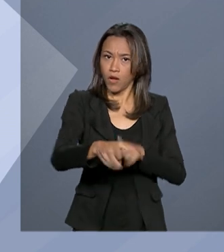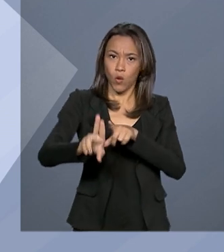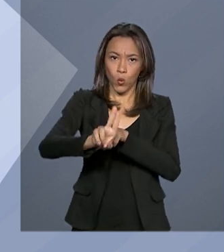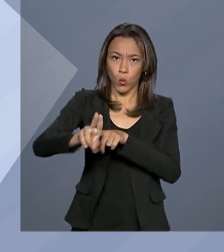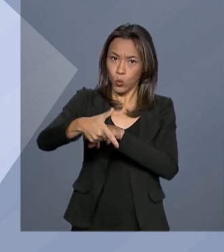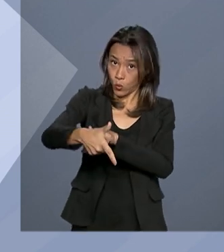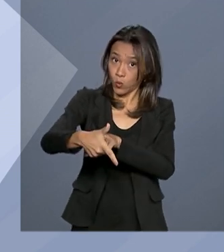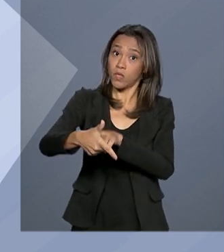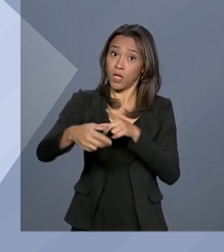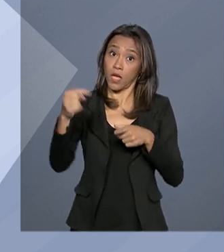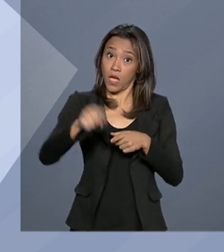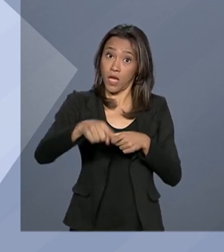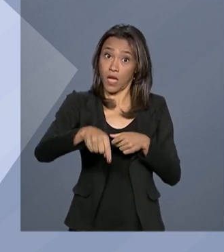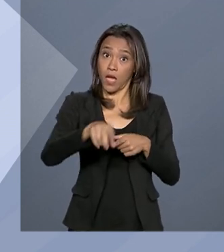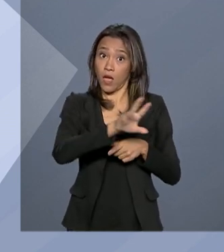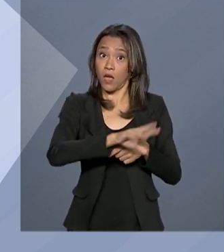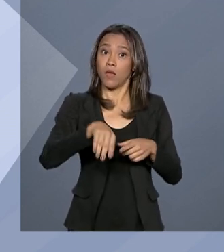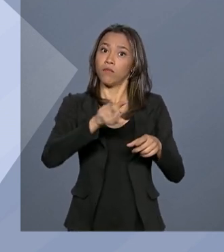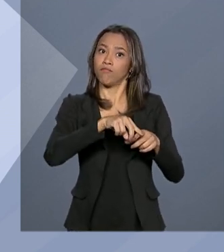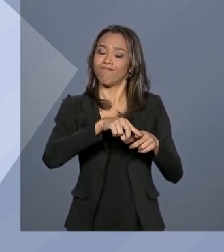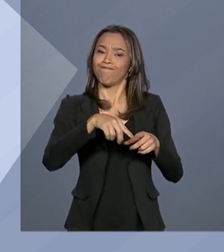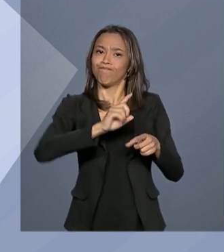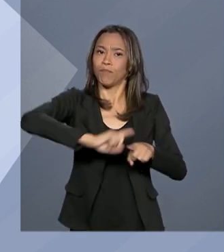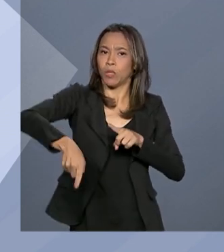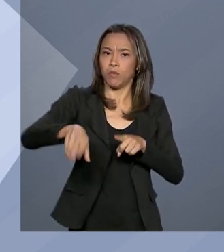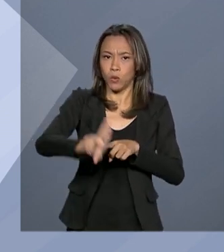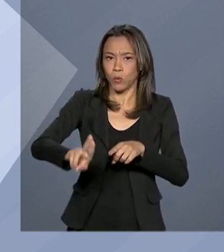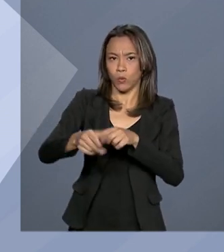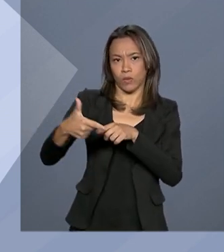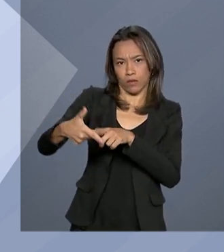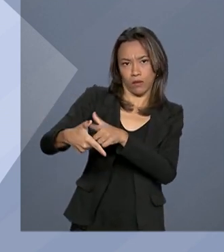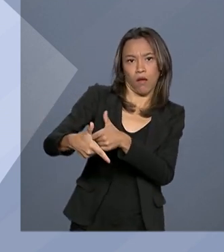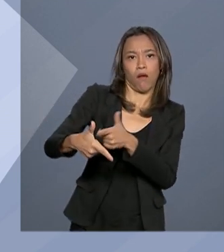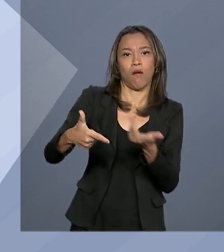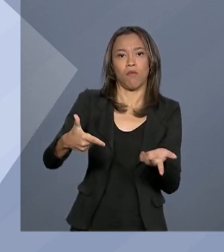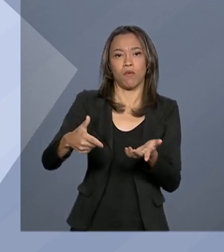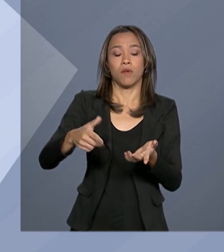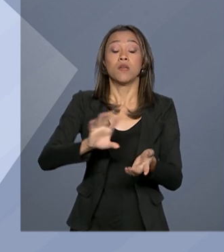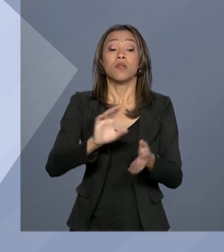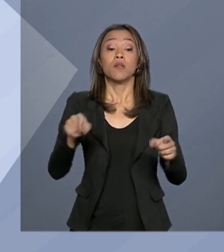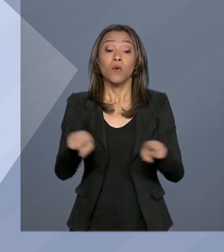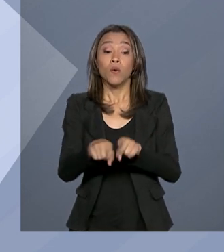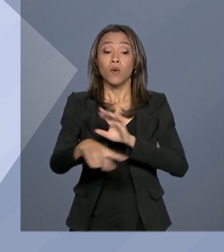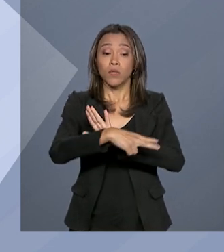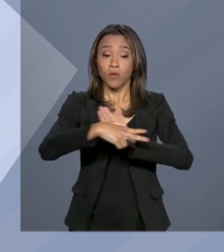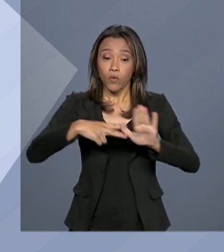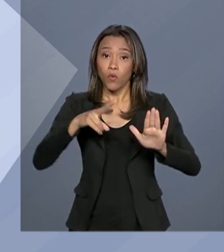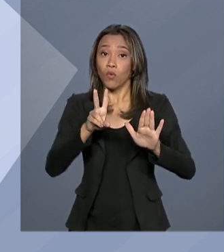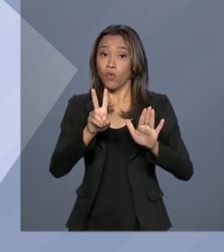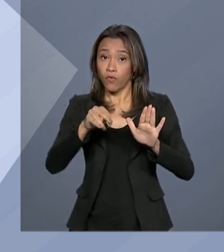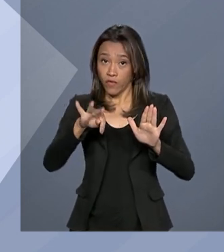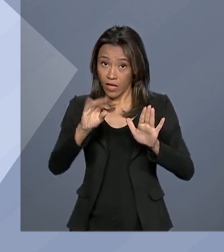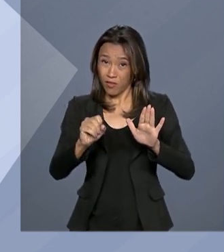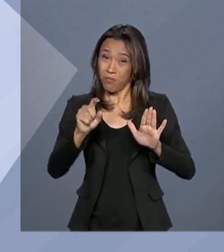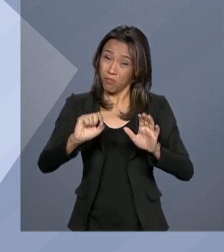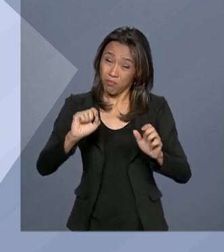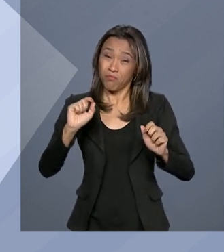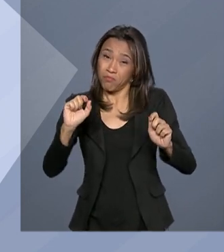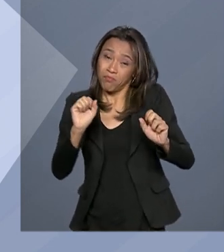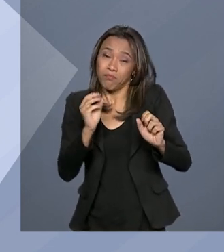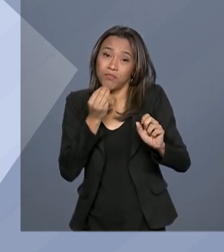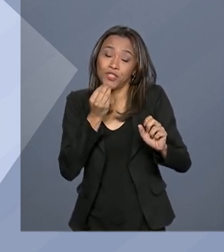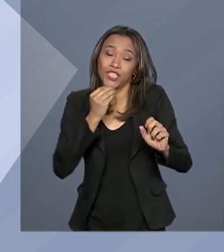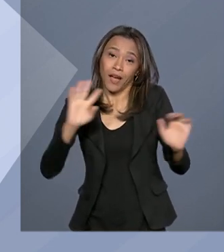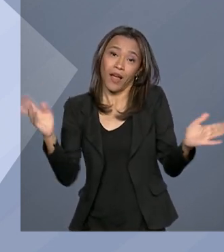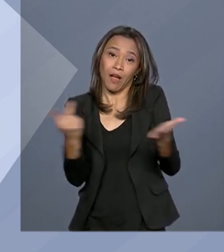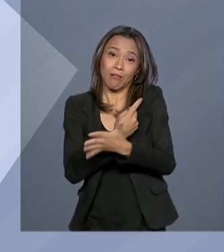de fogo de uso restrito ou proibido. De acordo com a justificativa do veto, o texto poderia causar insegurança jurídica